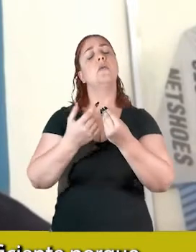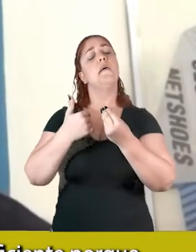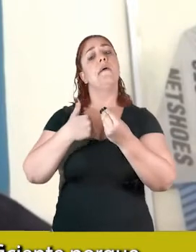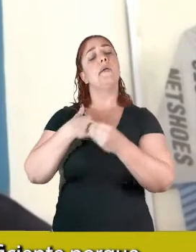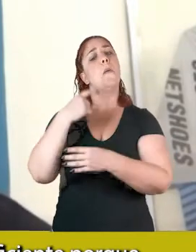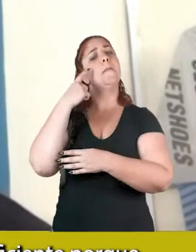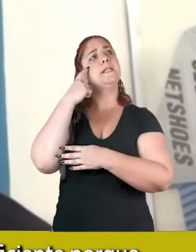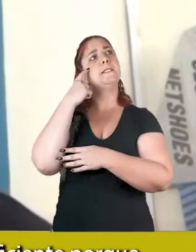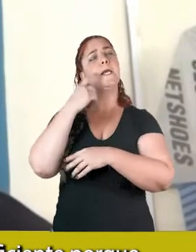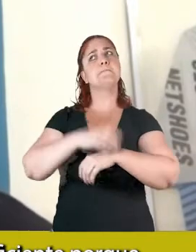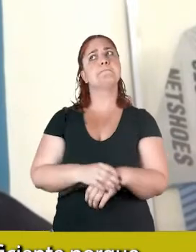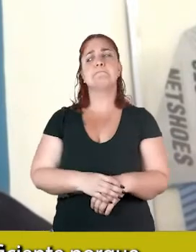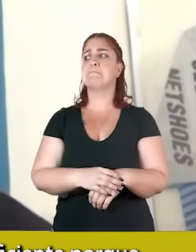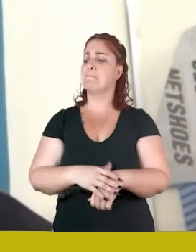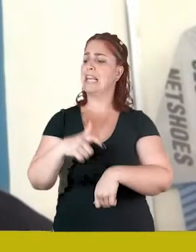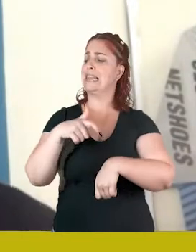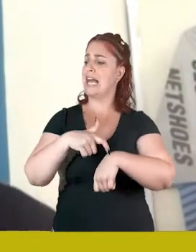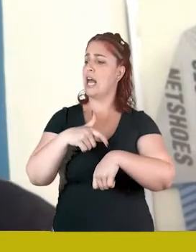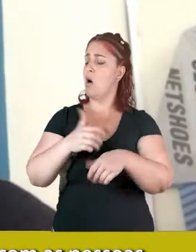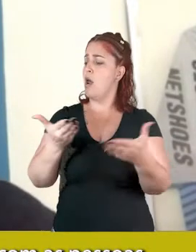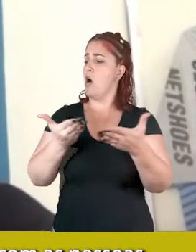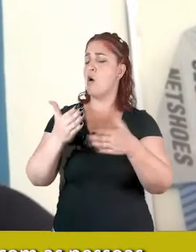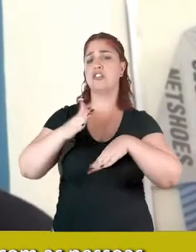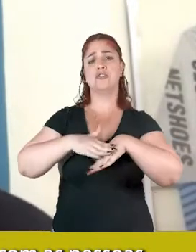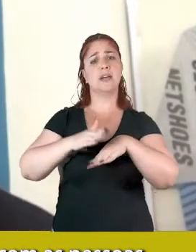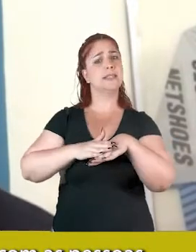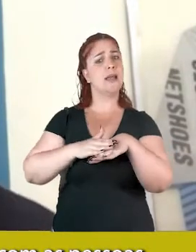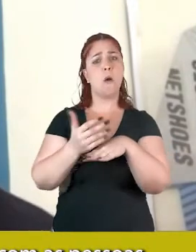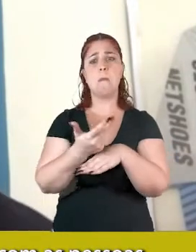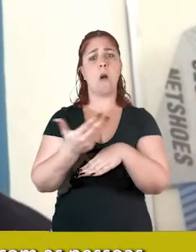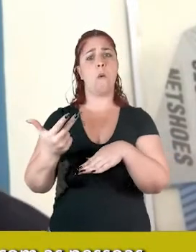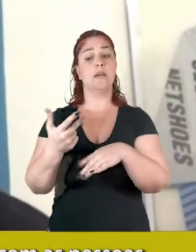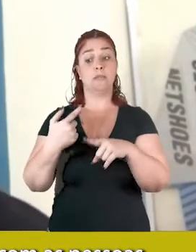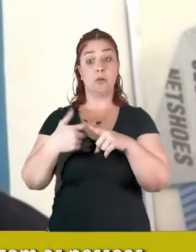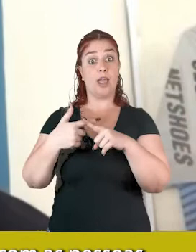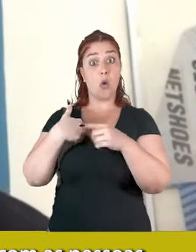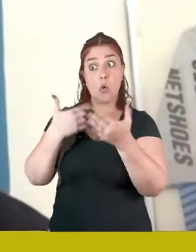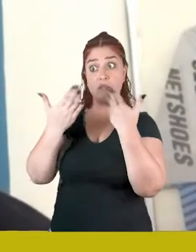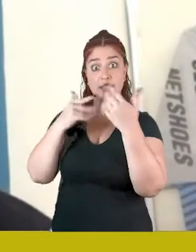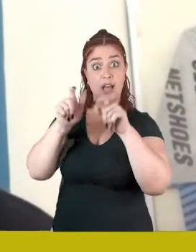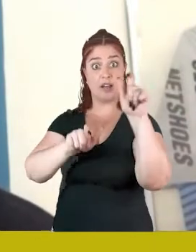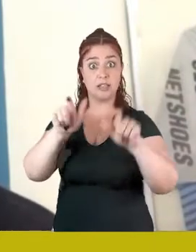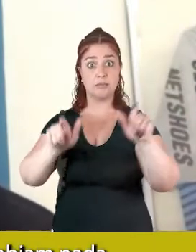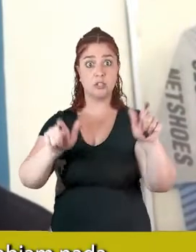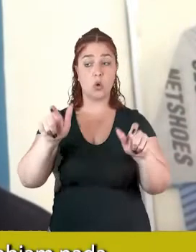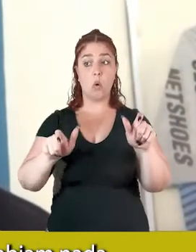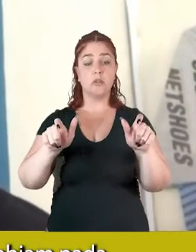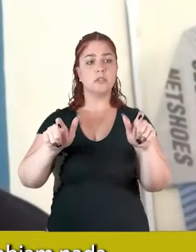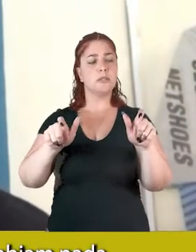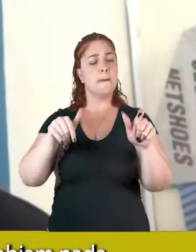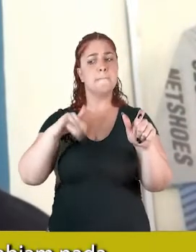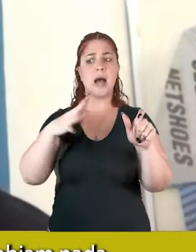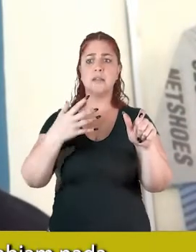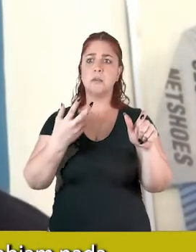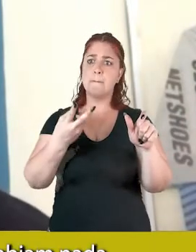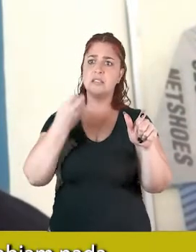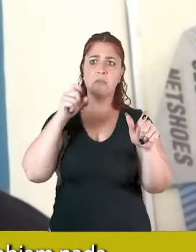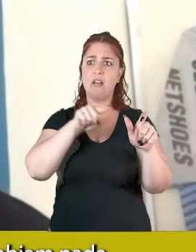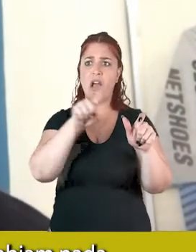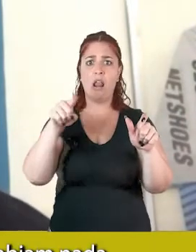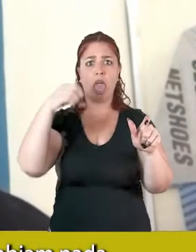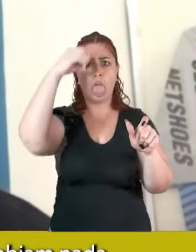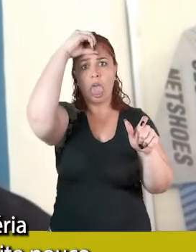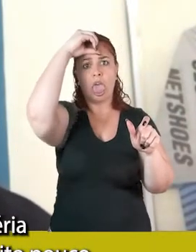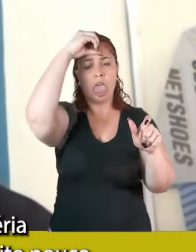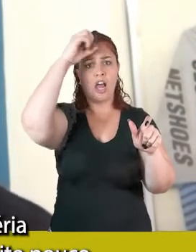não era suficiente, porque quanto mais eu conversava com as pessoas, mais eu via que elas não sabiam nada,